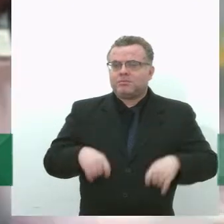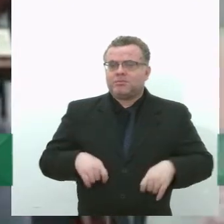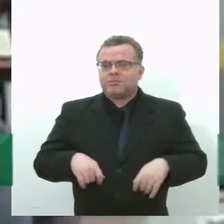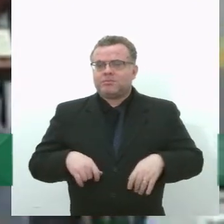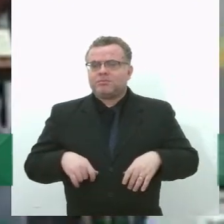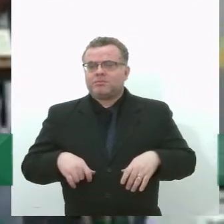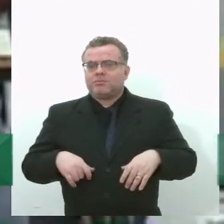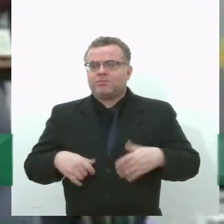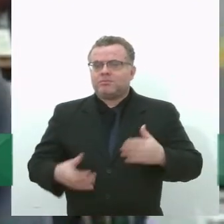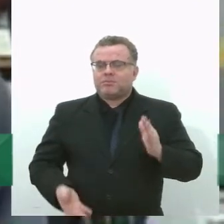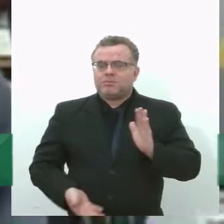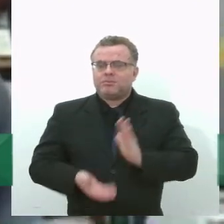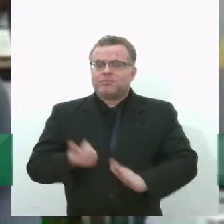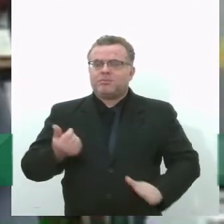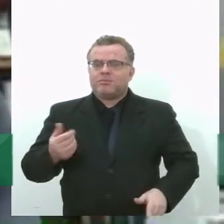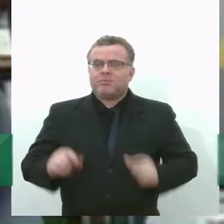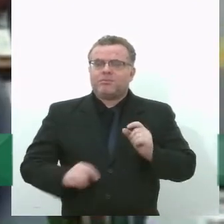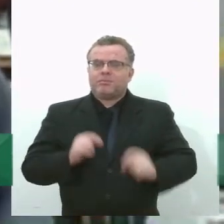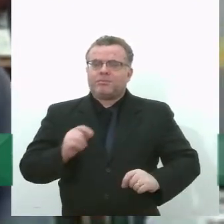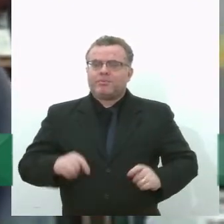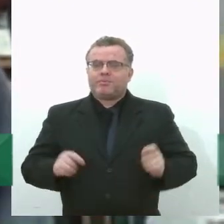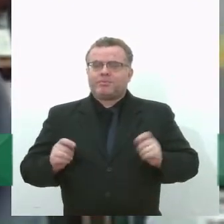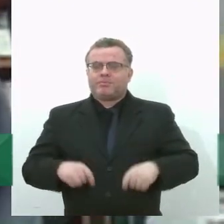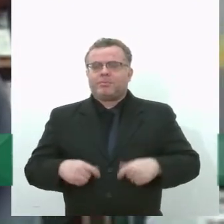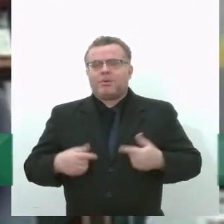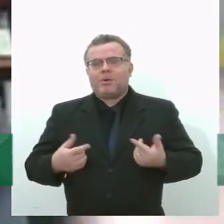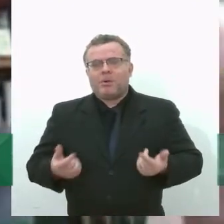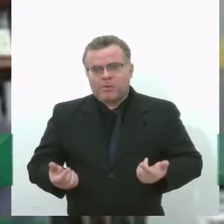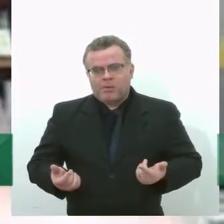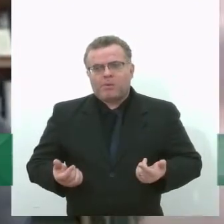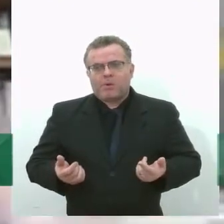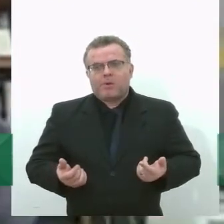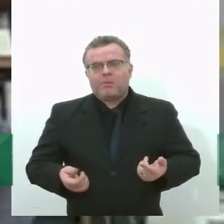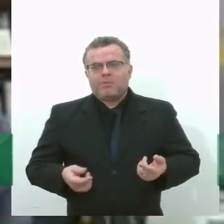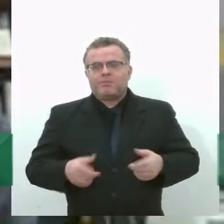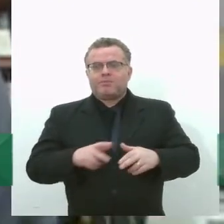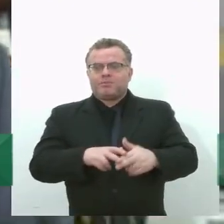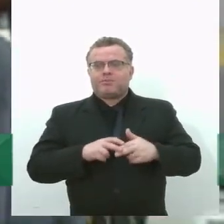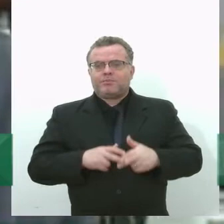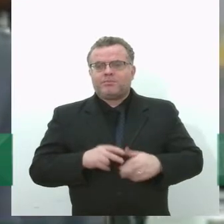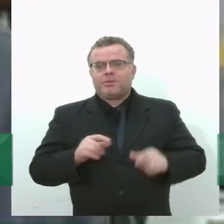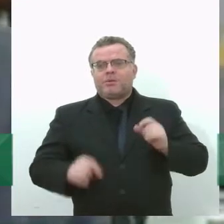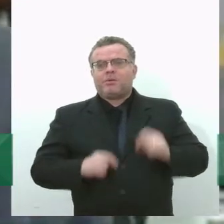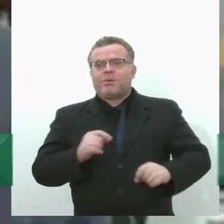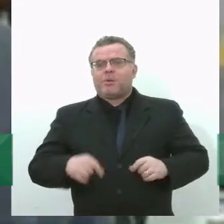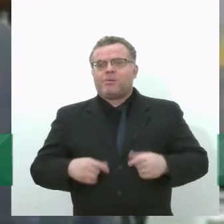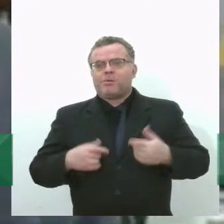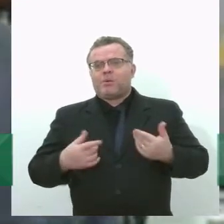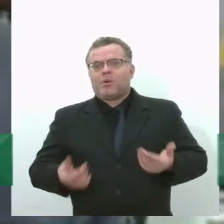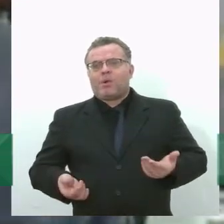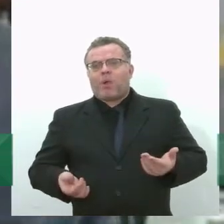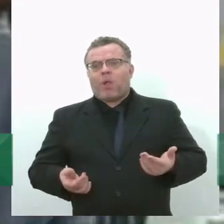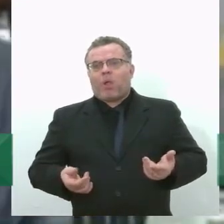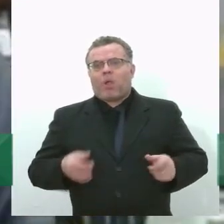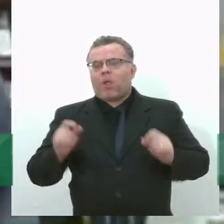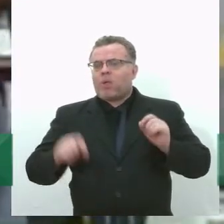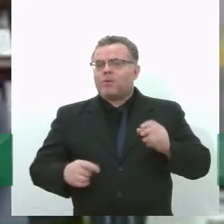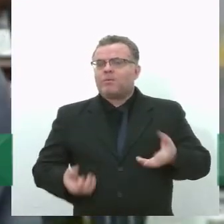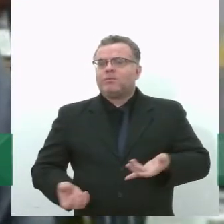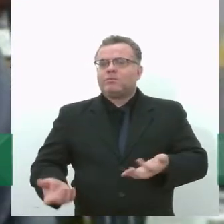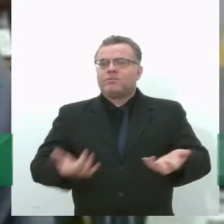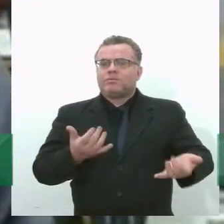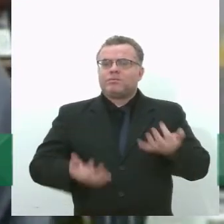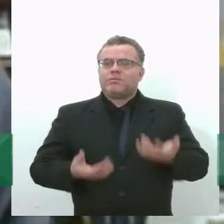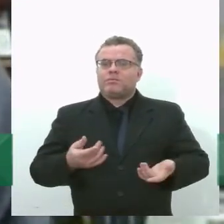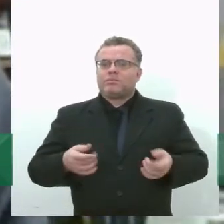retirado do maciço, porque senão ele causa problemas, né? Então, ele é retirado de forma natural e é queimado sem aproveitamento